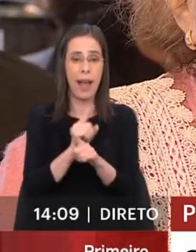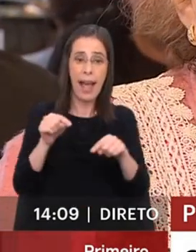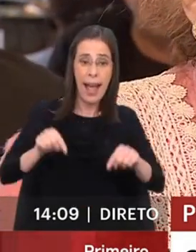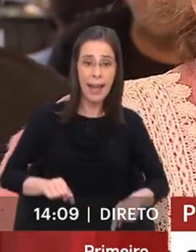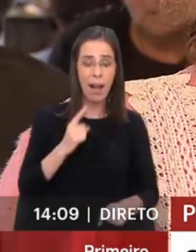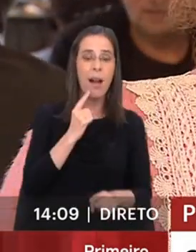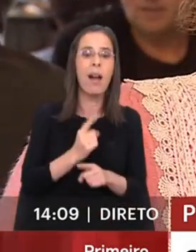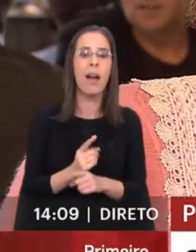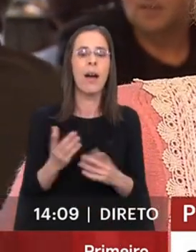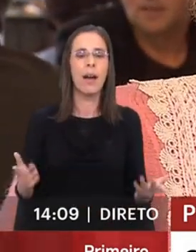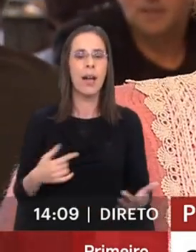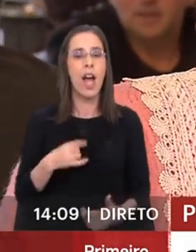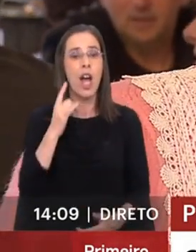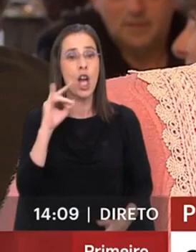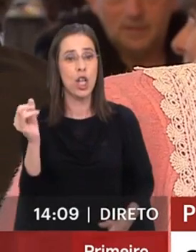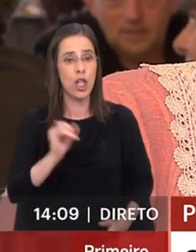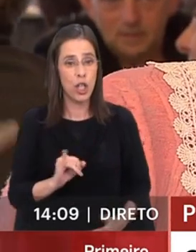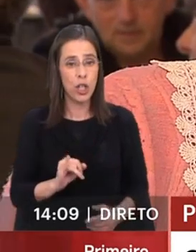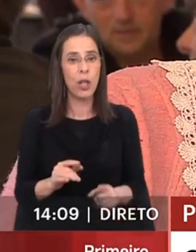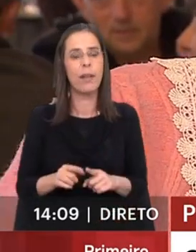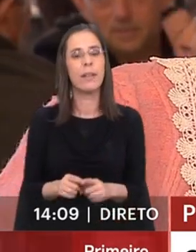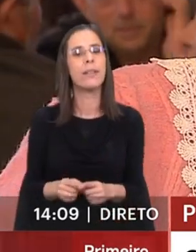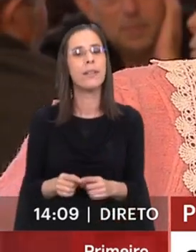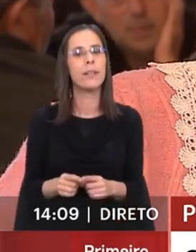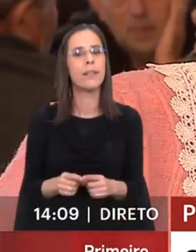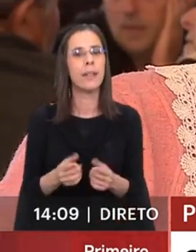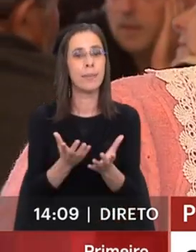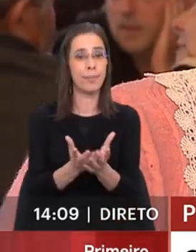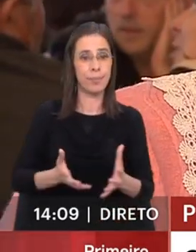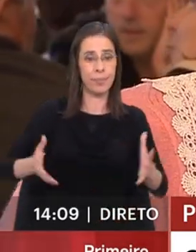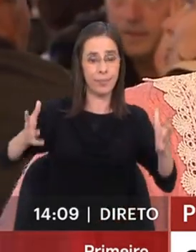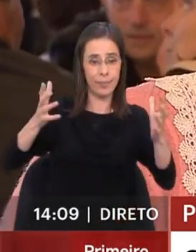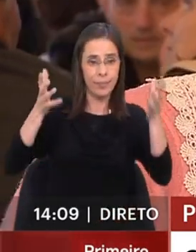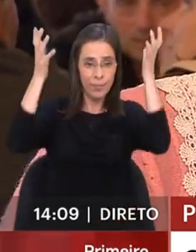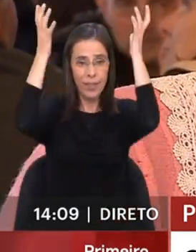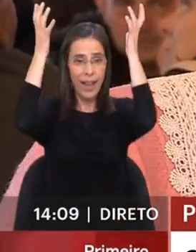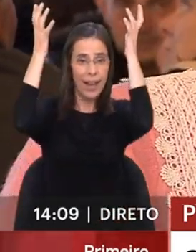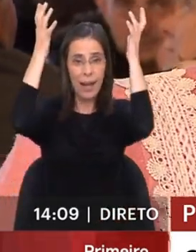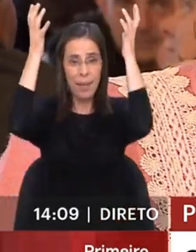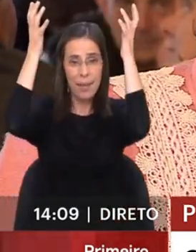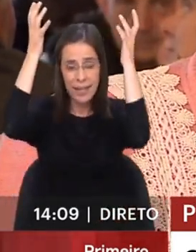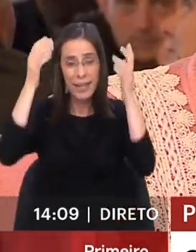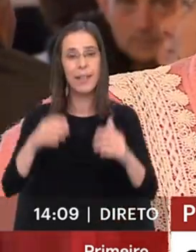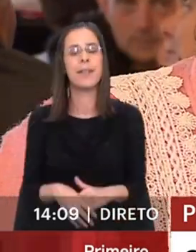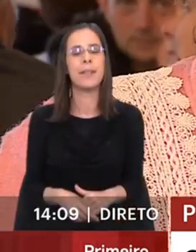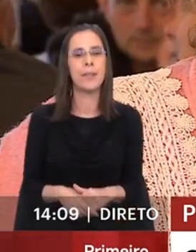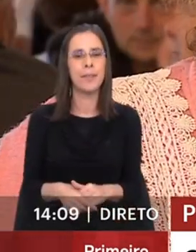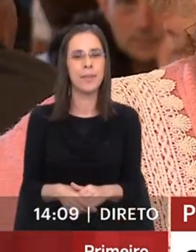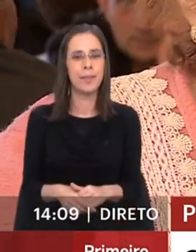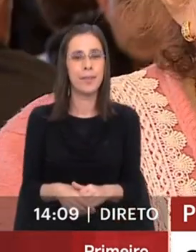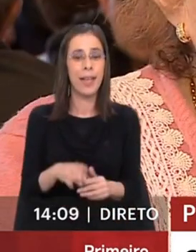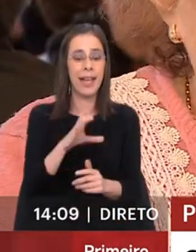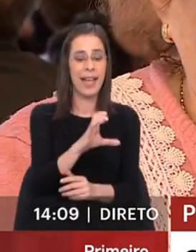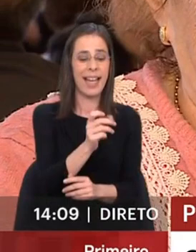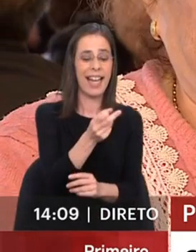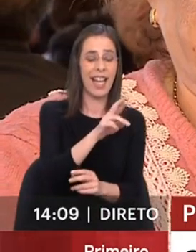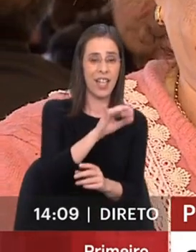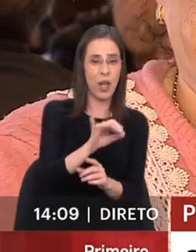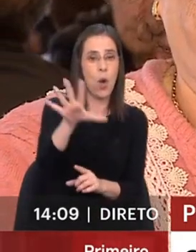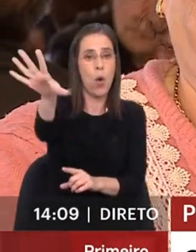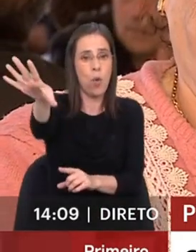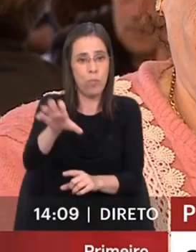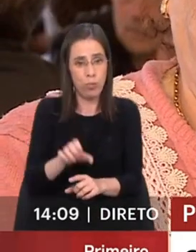daqui. A minha sogra veio com uma bacia à cabeça, nas caixinas, buscar os